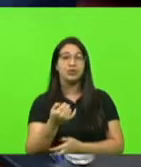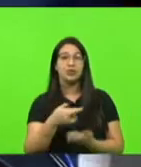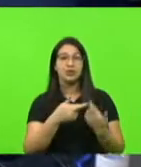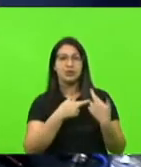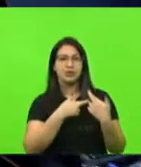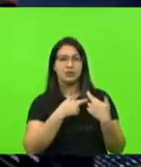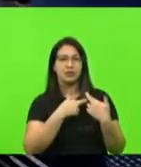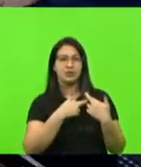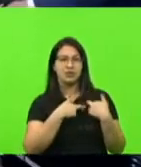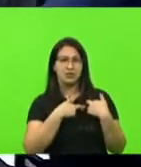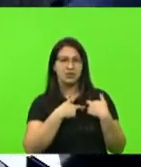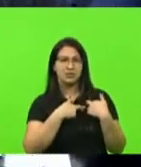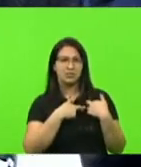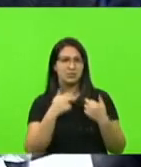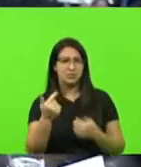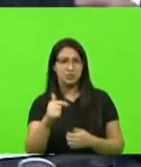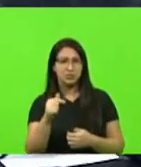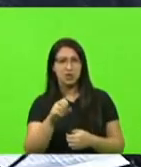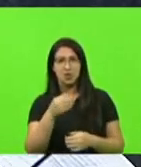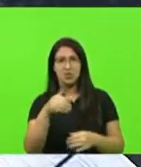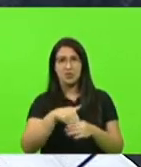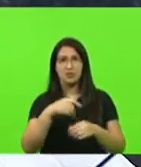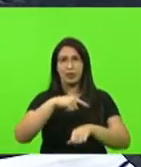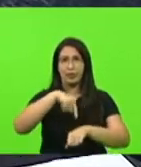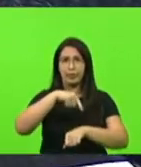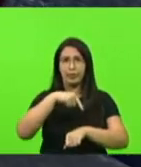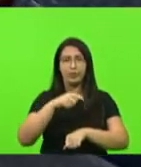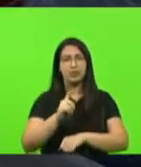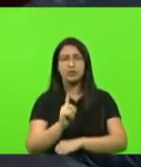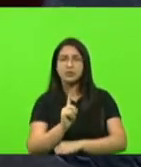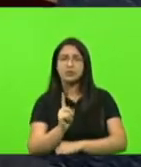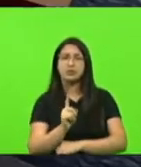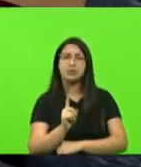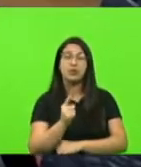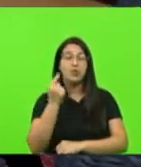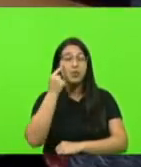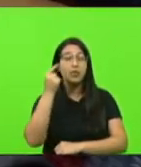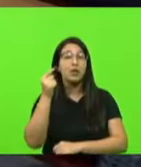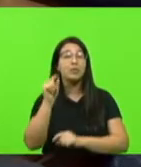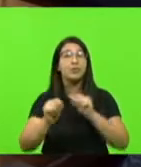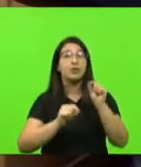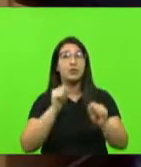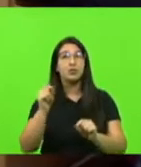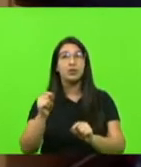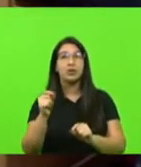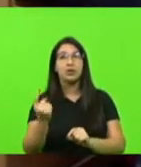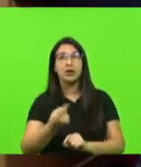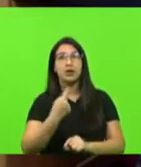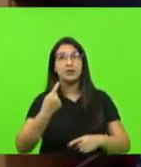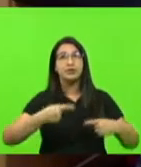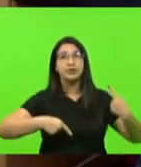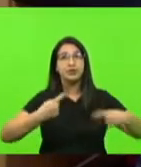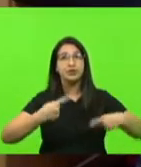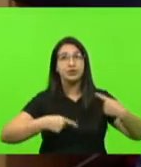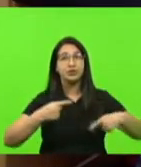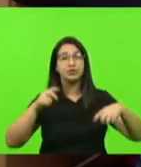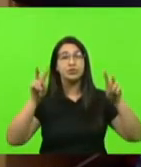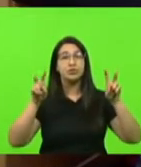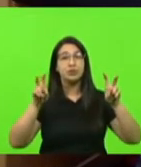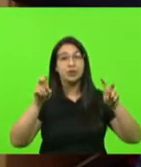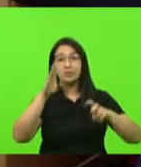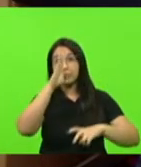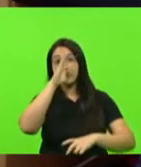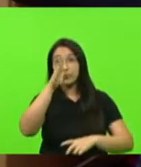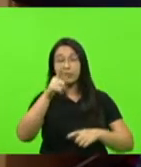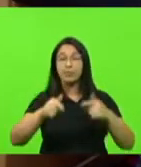incoerente, que vota horas uma coisa e hora outra, eu queria relembrar que nós estamos discutindo numa questão de prioridade, de